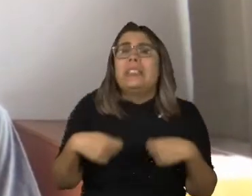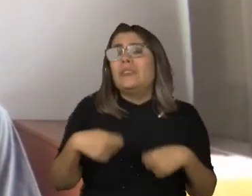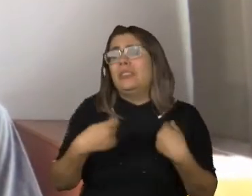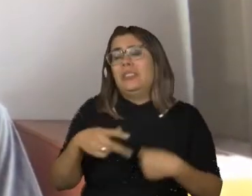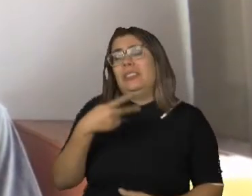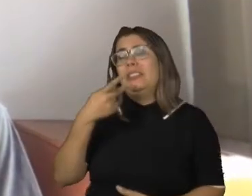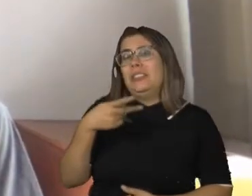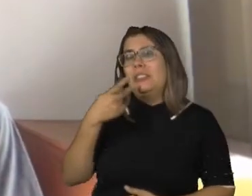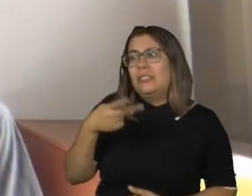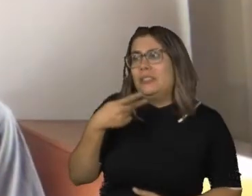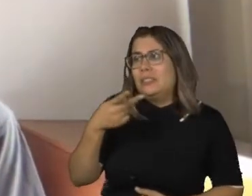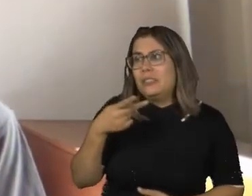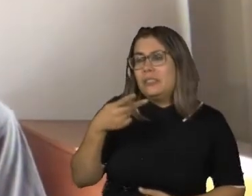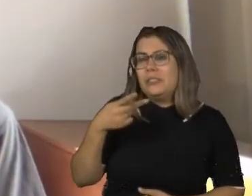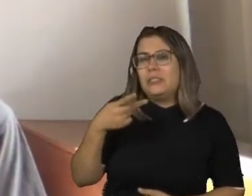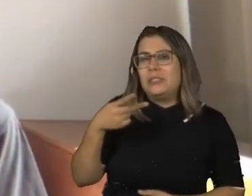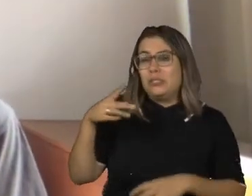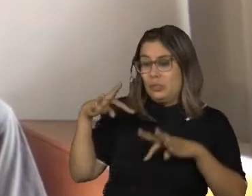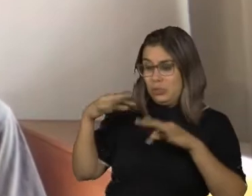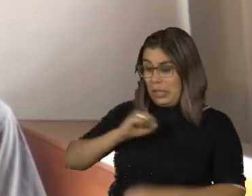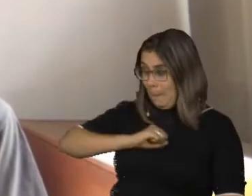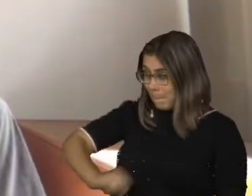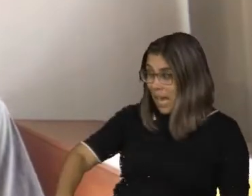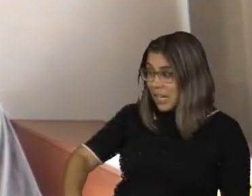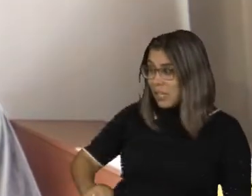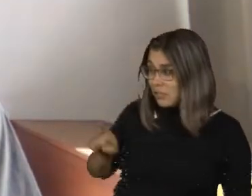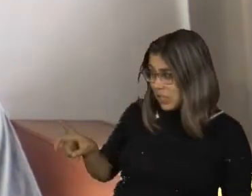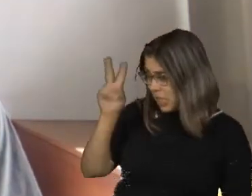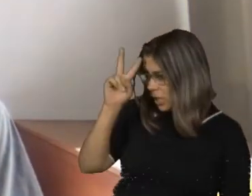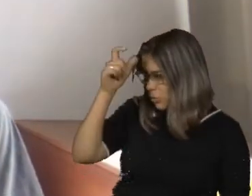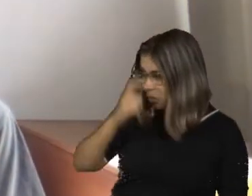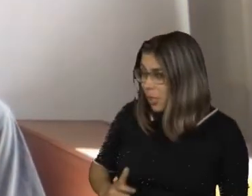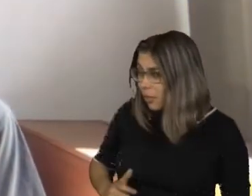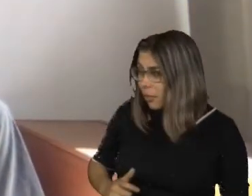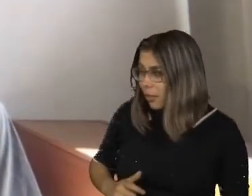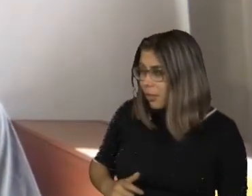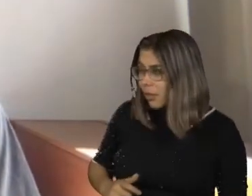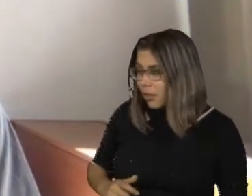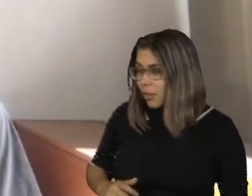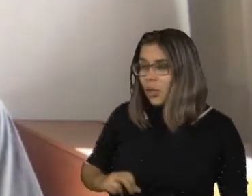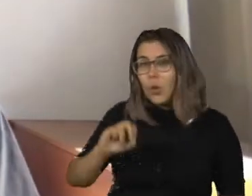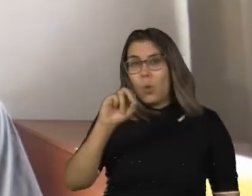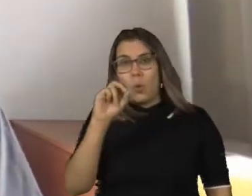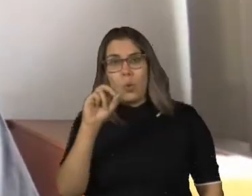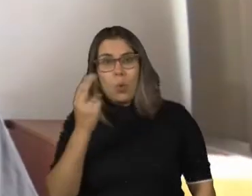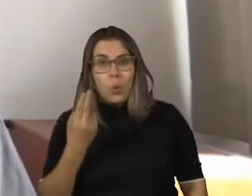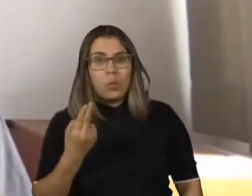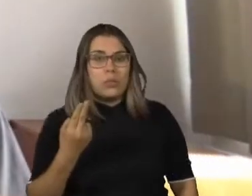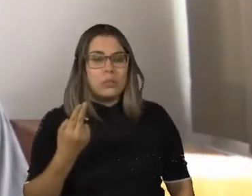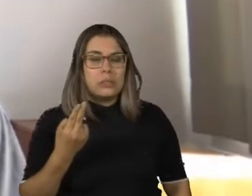quer dizer que toda vez que você está na merda, você lembra de mim? Ou então, pensar algo do tipo, é,